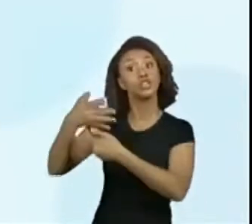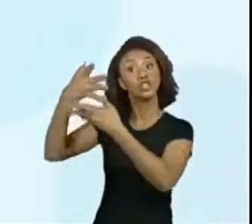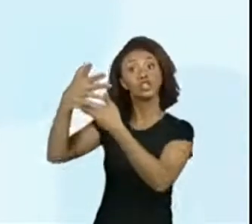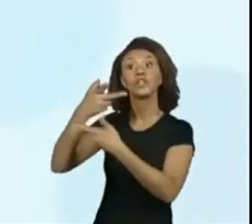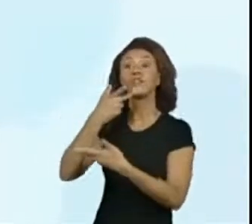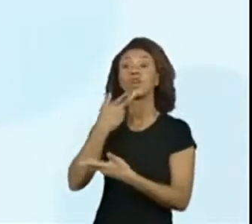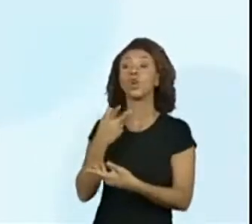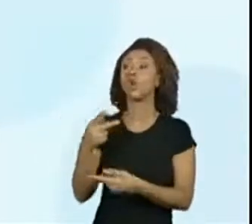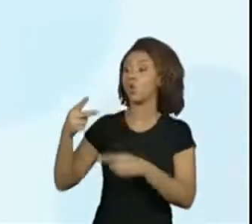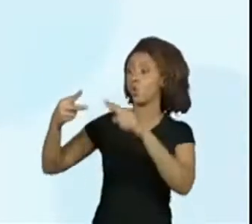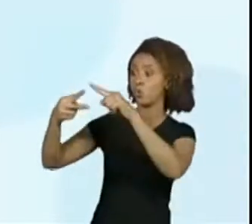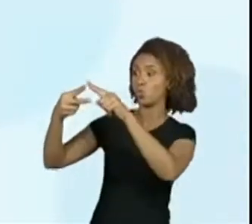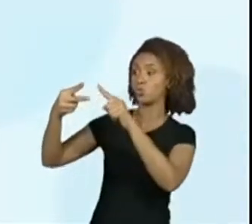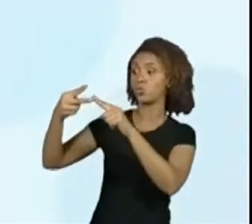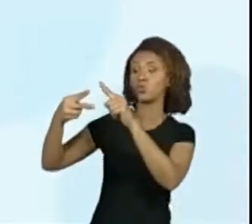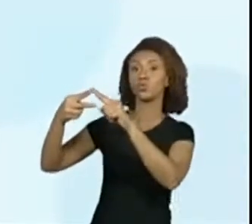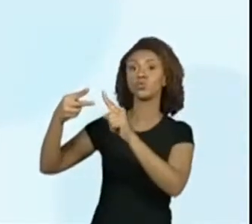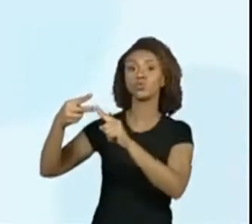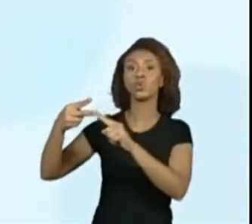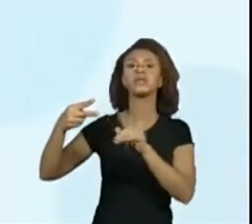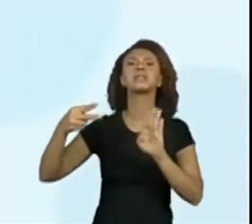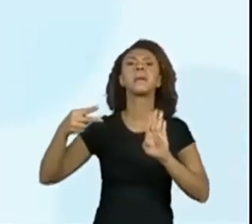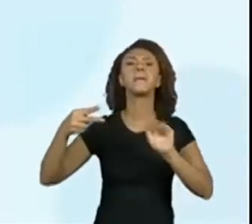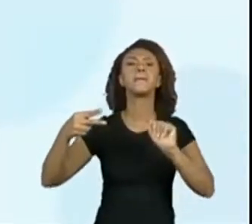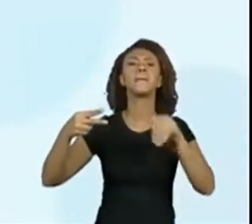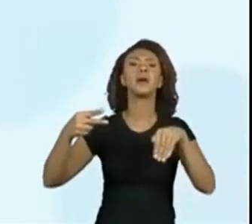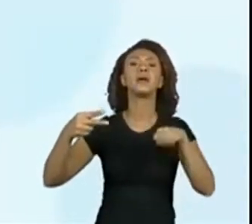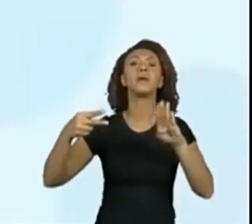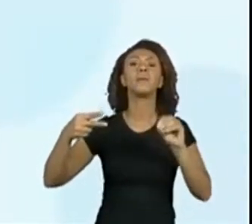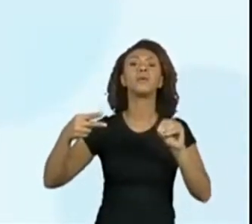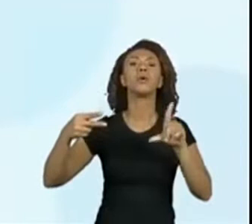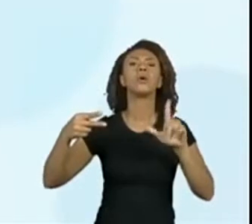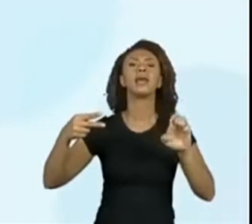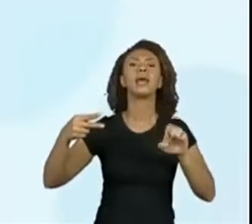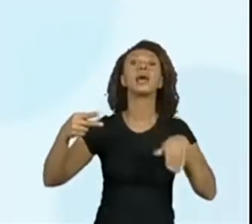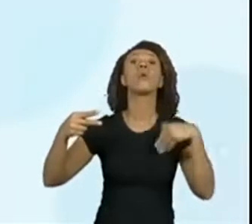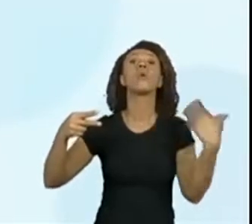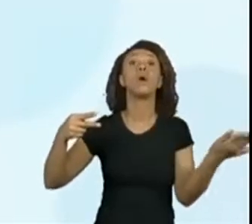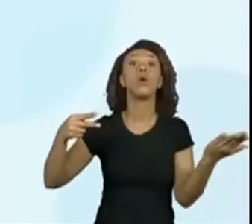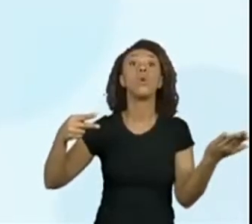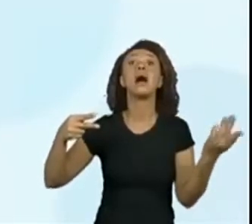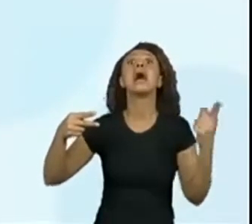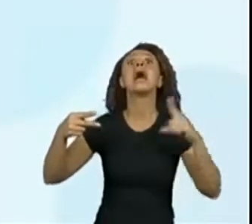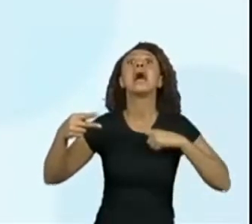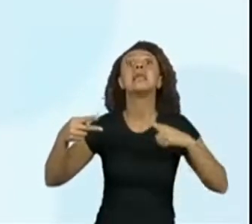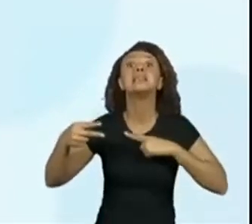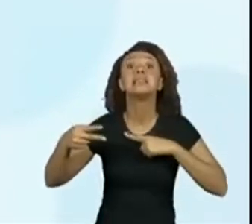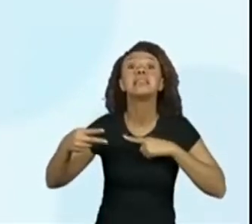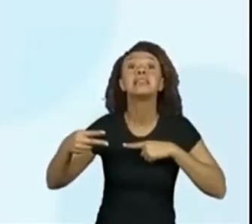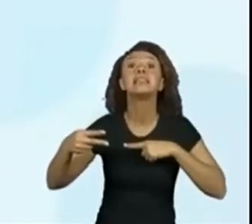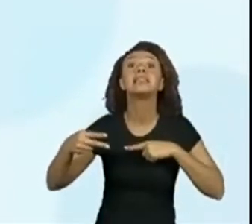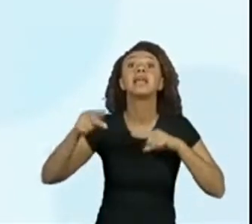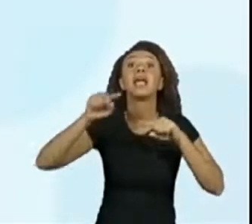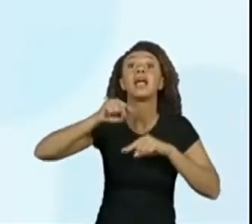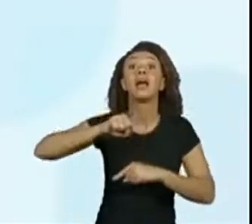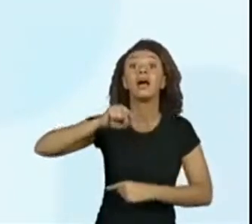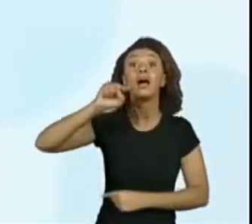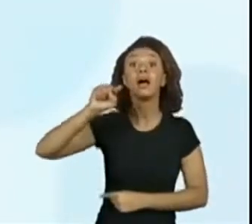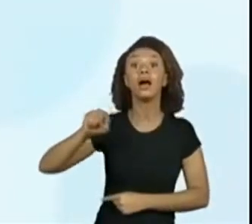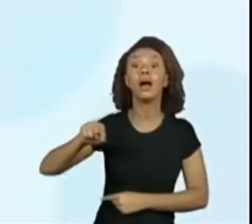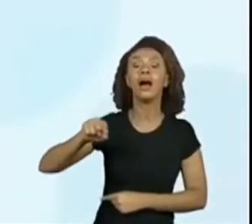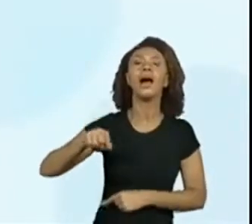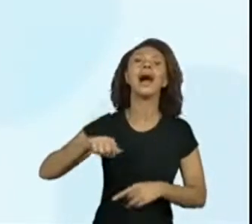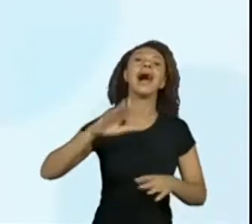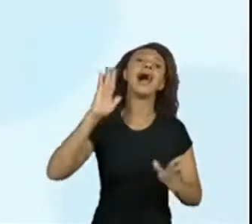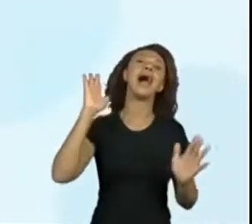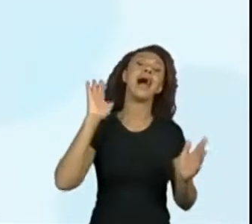duas opções, Bambolê é a primeira que você marcou e tem acento. Tem acento? Bambolê. Então, agora todo mundo